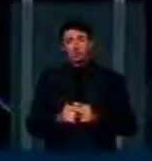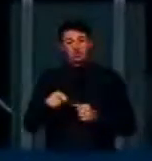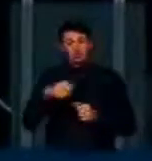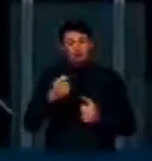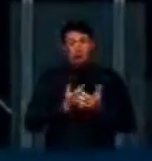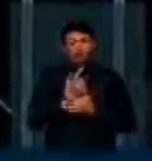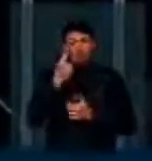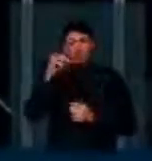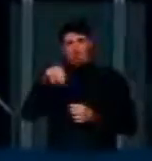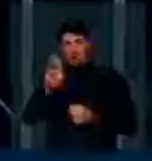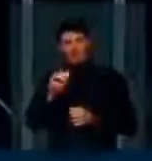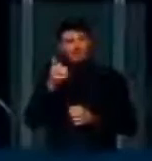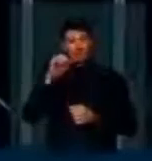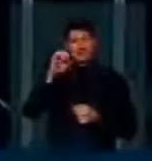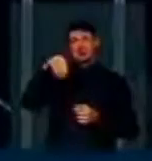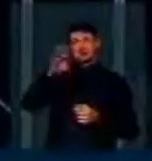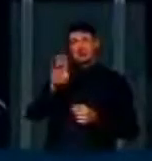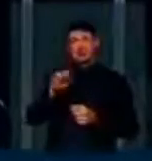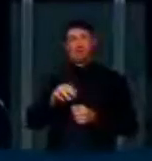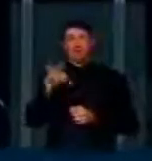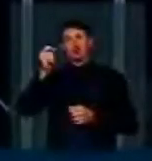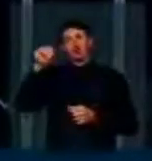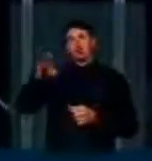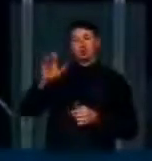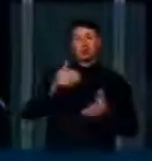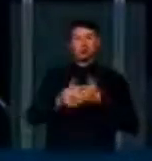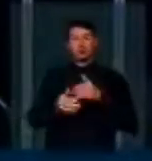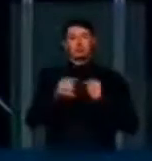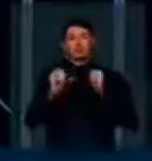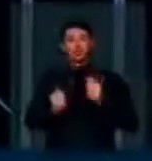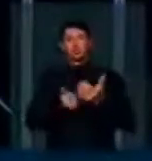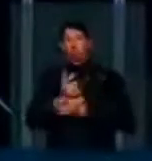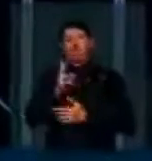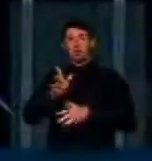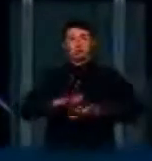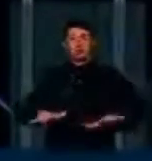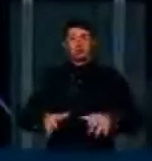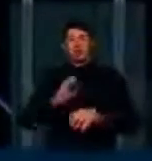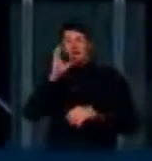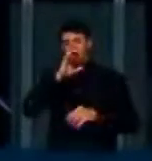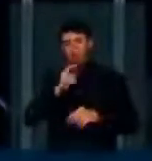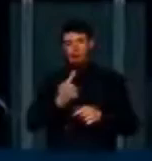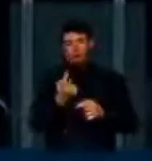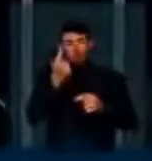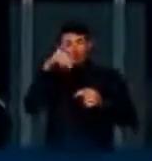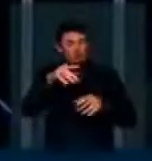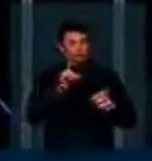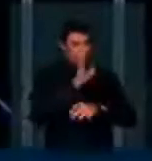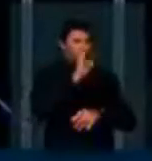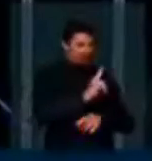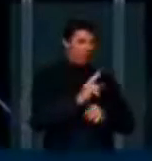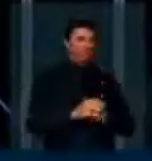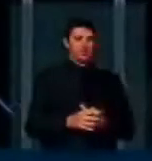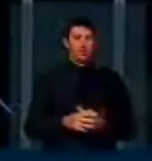comprar um mega, dois mega ou dez mega, poderá continuar comprando um mega, dois mega ou dez mega. Peço o último minuto e assim concluo, presidente.